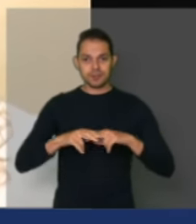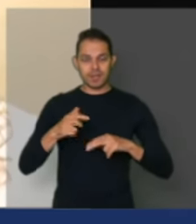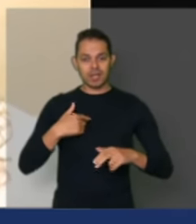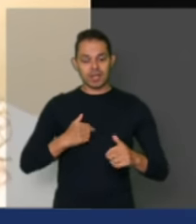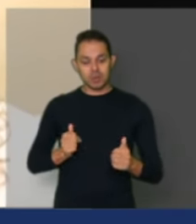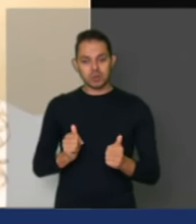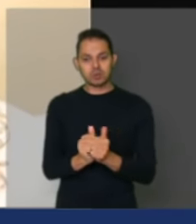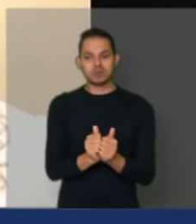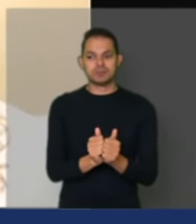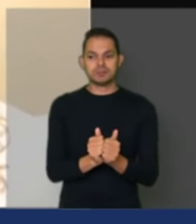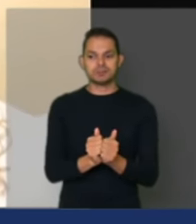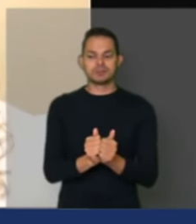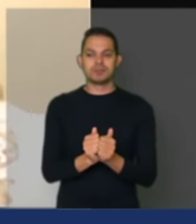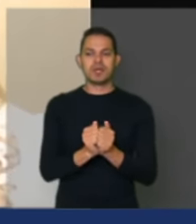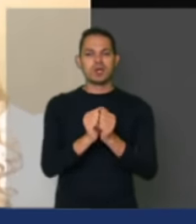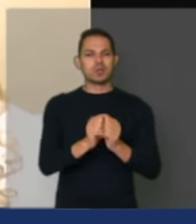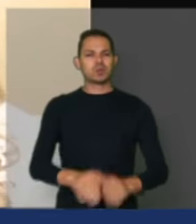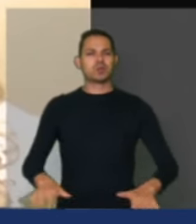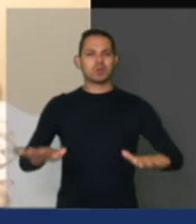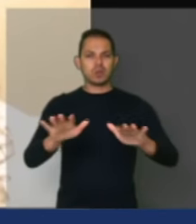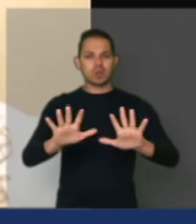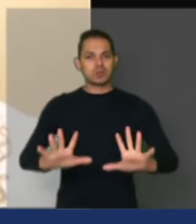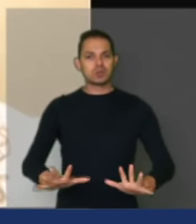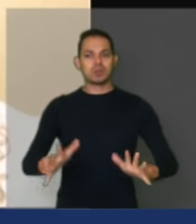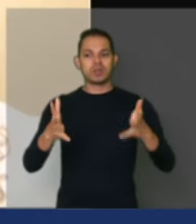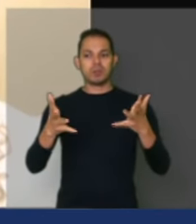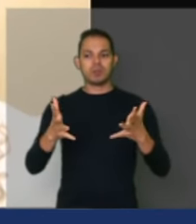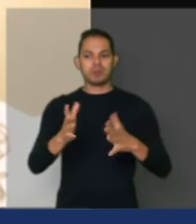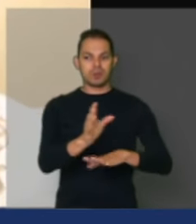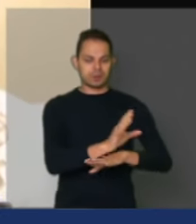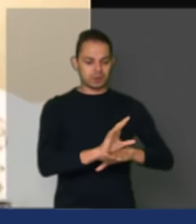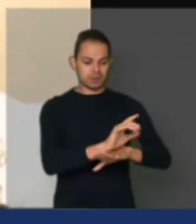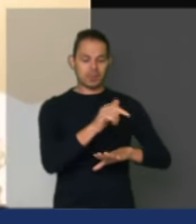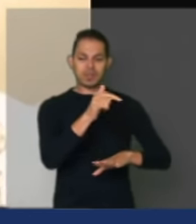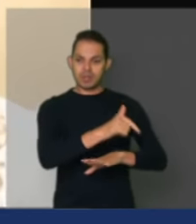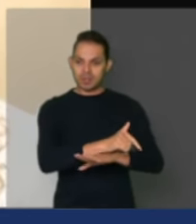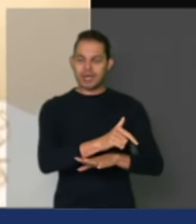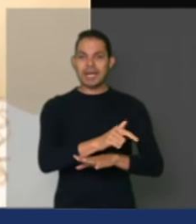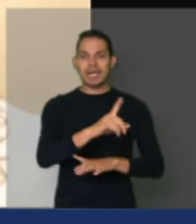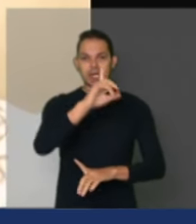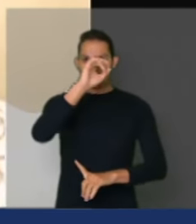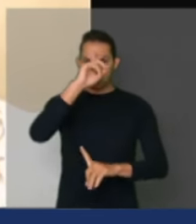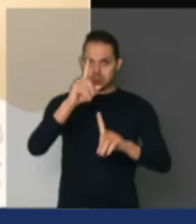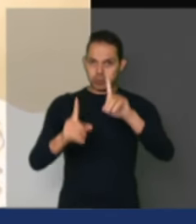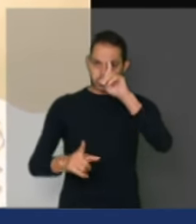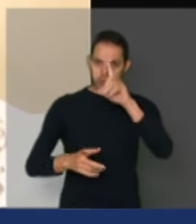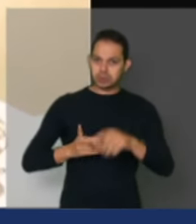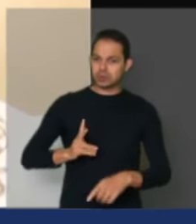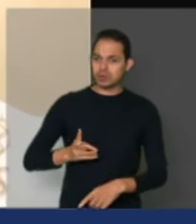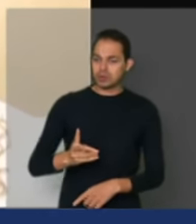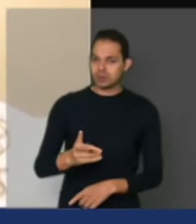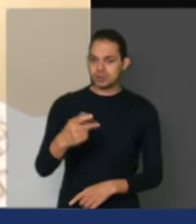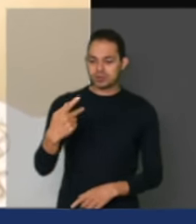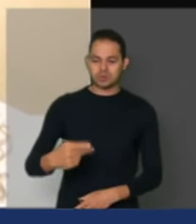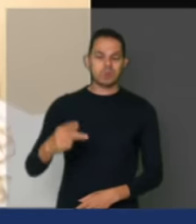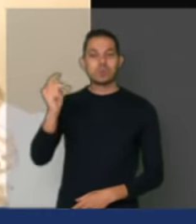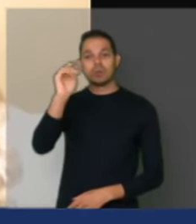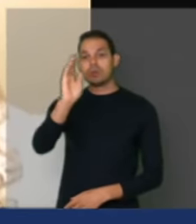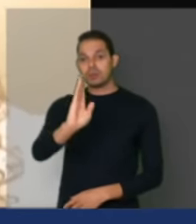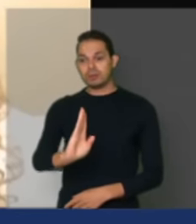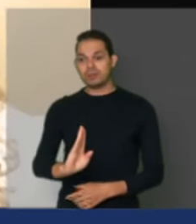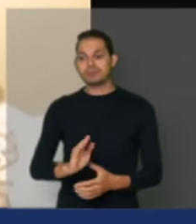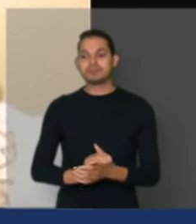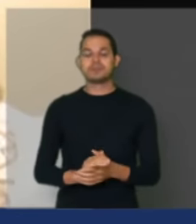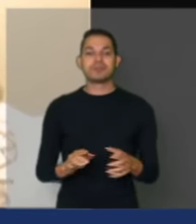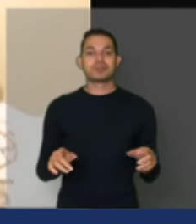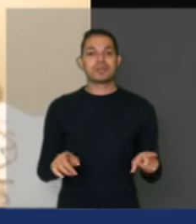a todos aqueles que comemoram a Constituição, que ainda está no comando da República Brasileira, e